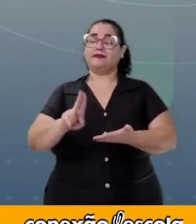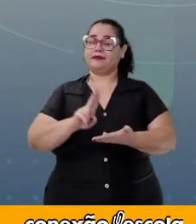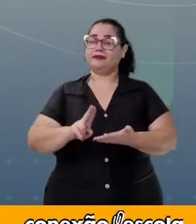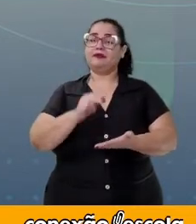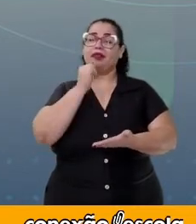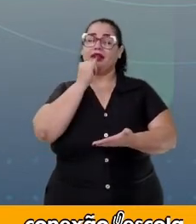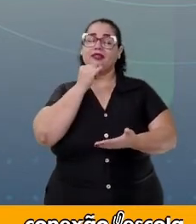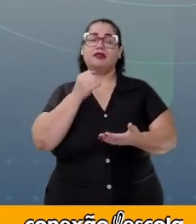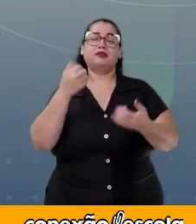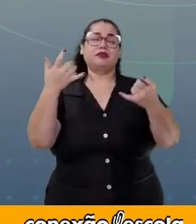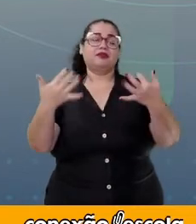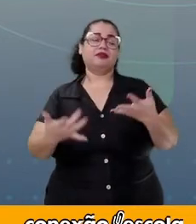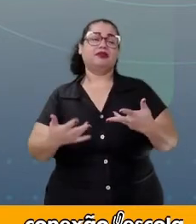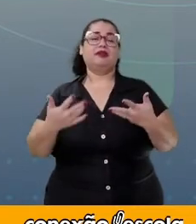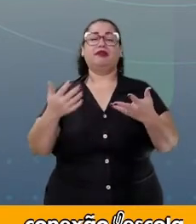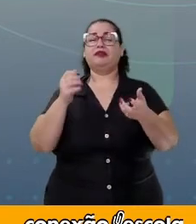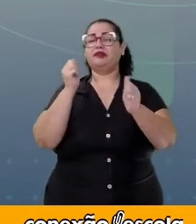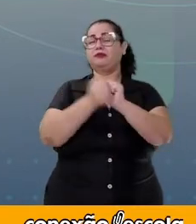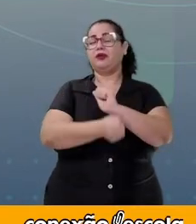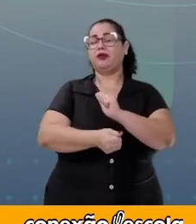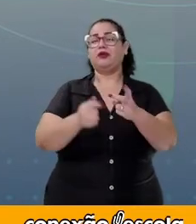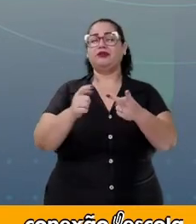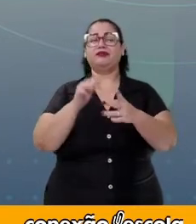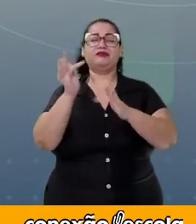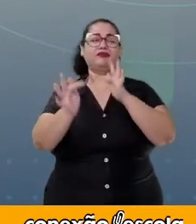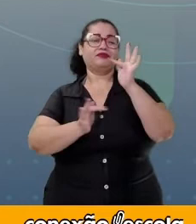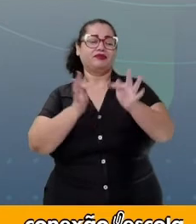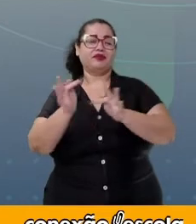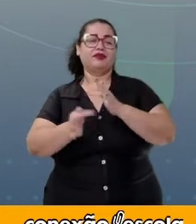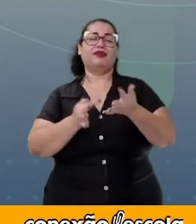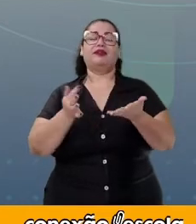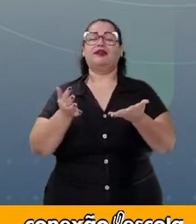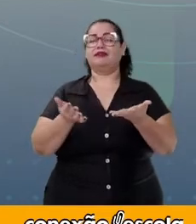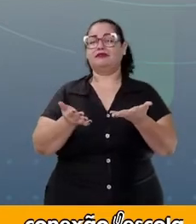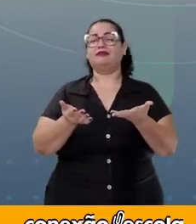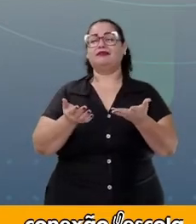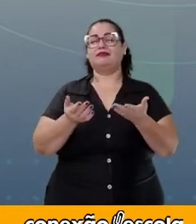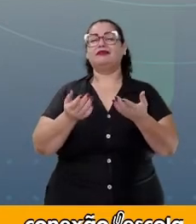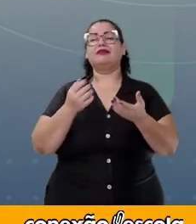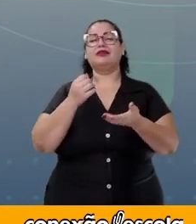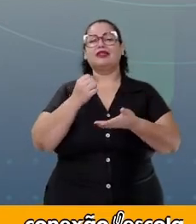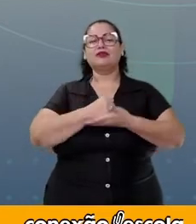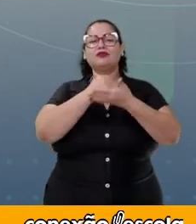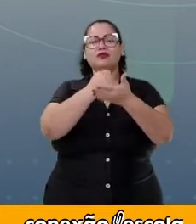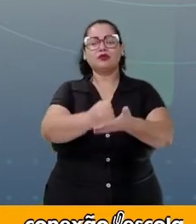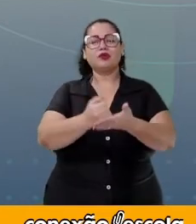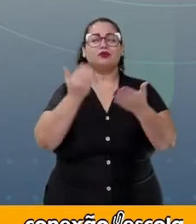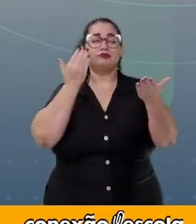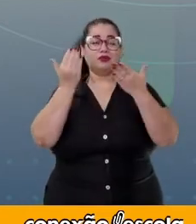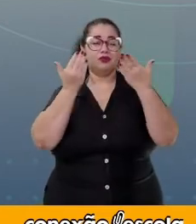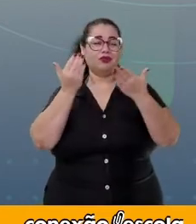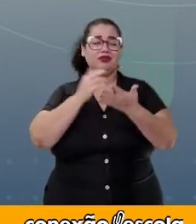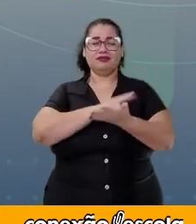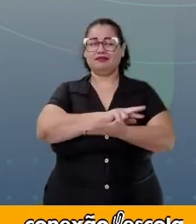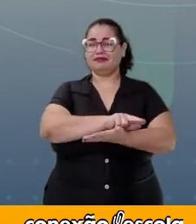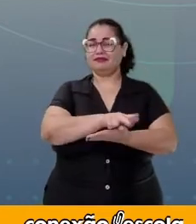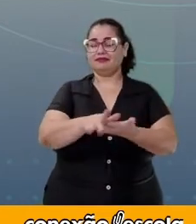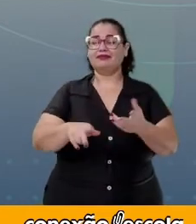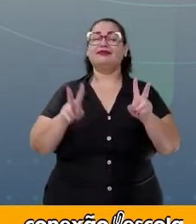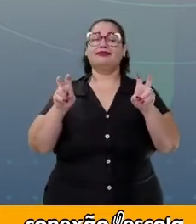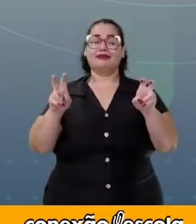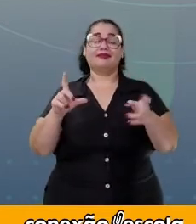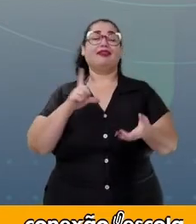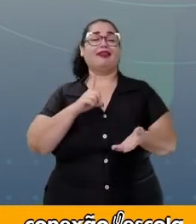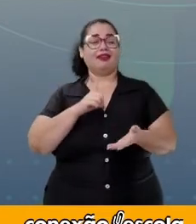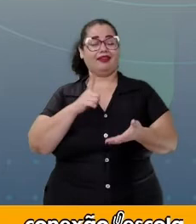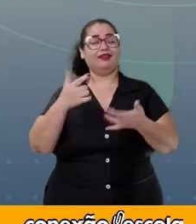exemplo, falar sobre esportes, fofoca, suporte psicológico e tantos outros temas